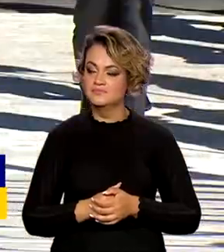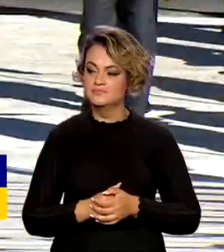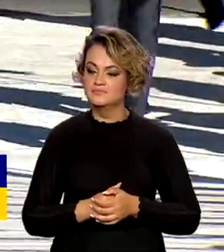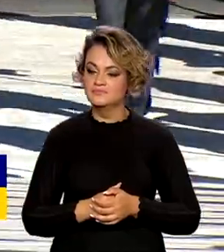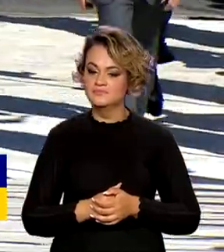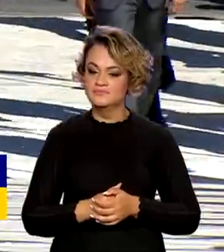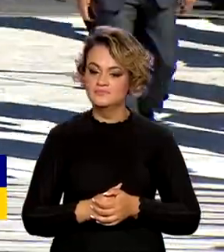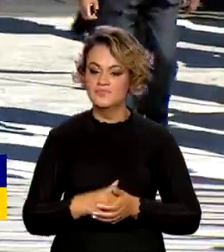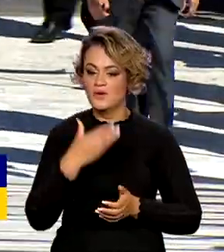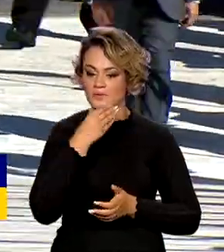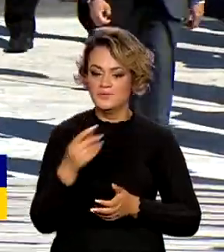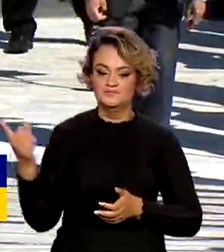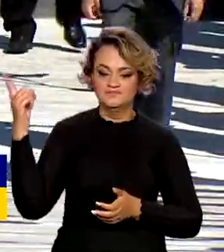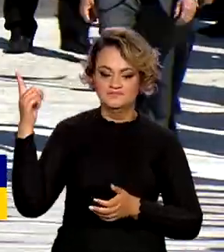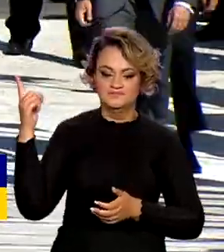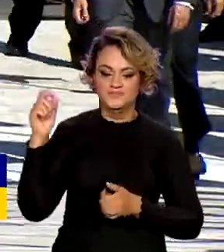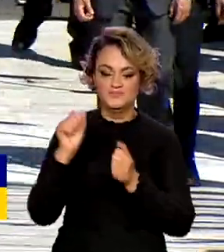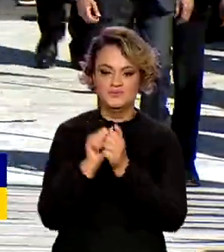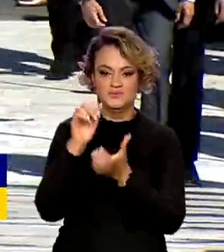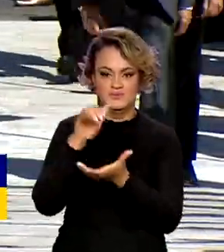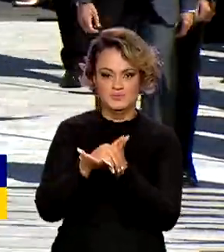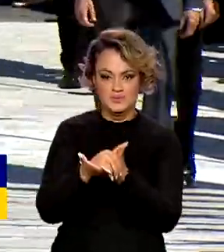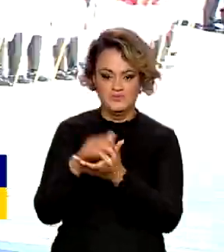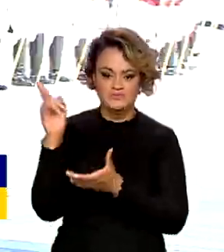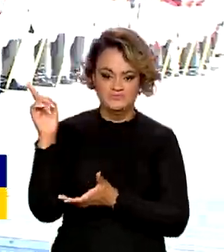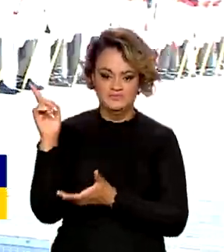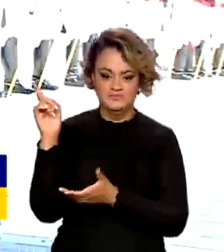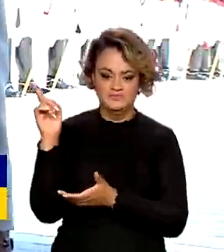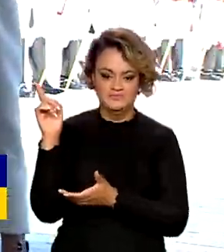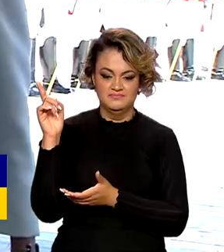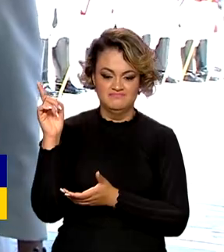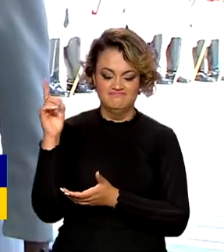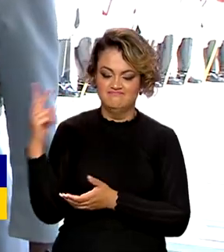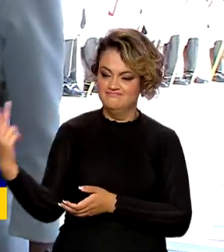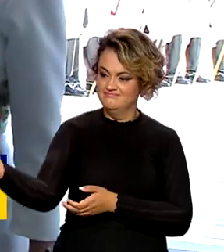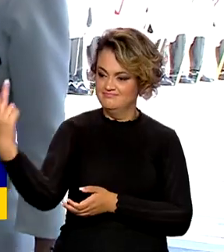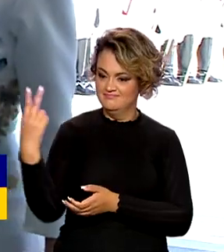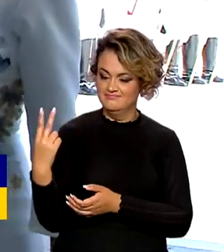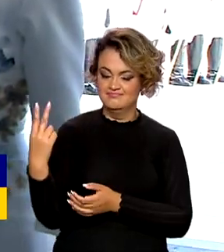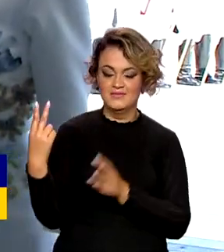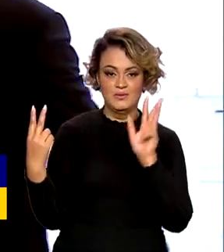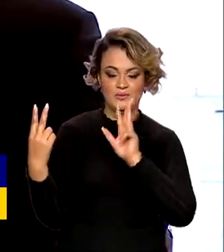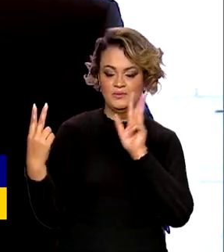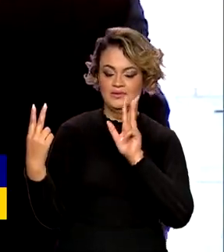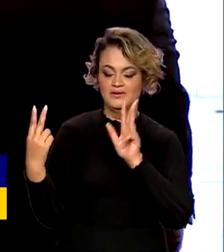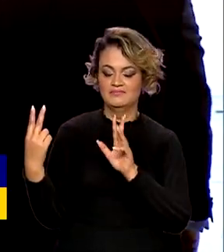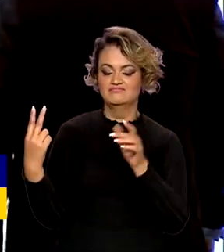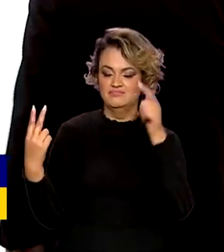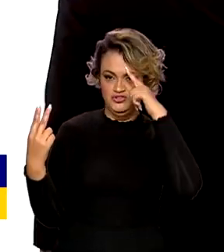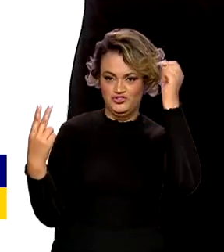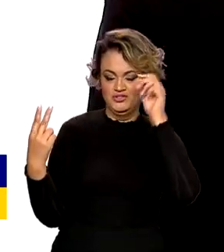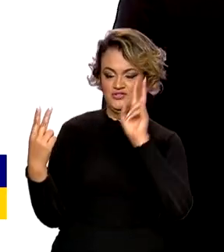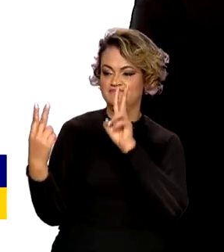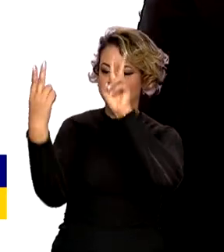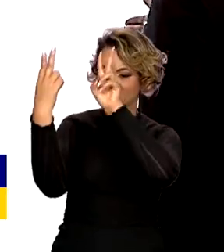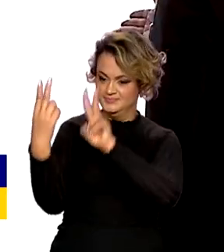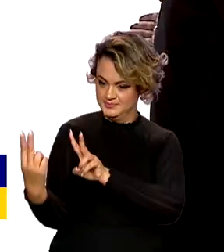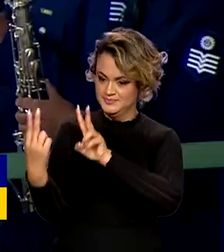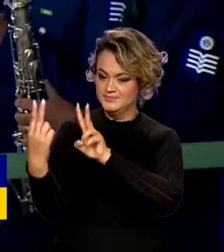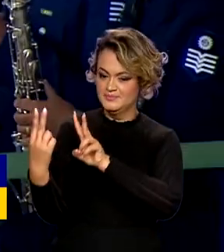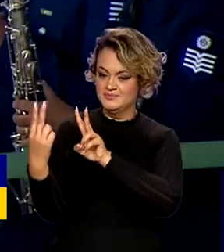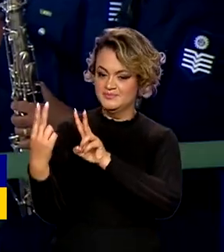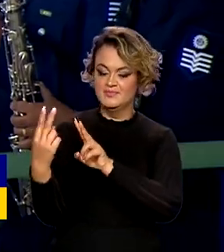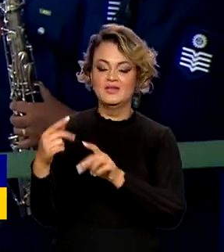Alberto Fernandes e a esposa Fabiola Yannes foram recebidos pelo presidente Lula e a primeira-dama Janja da Silva